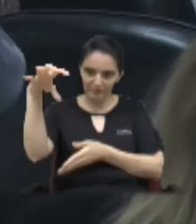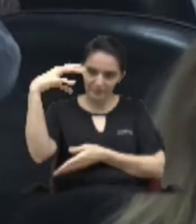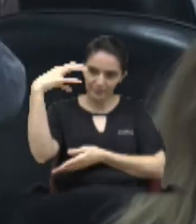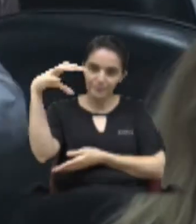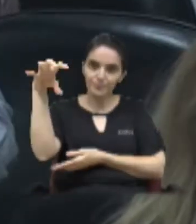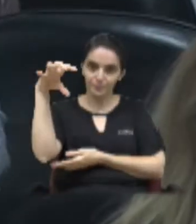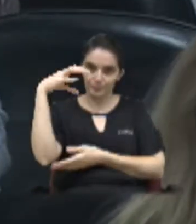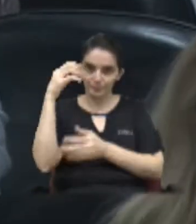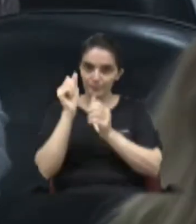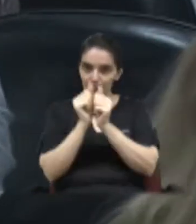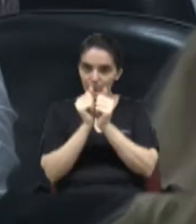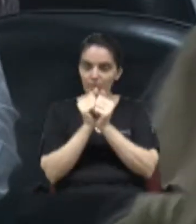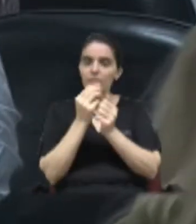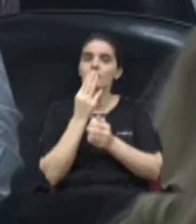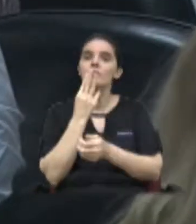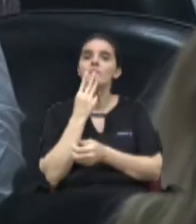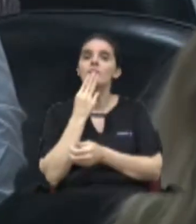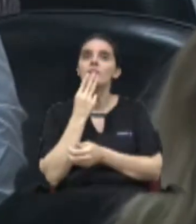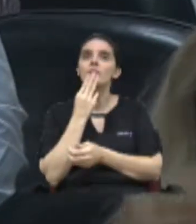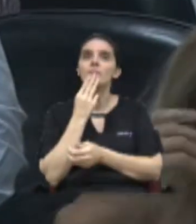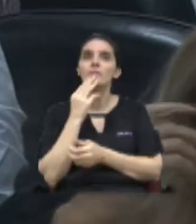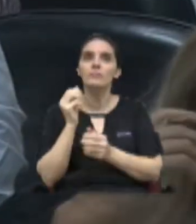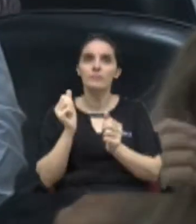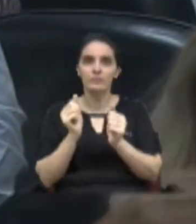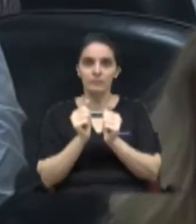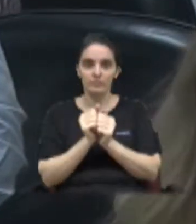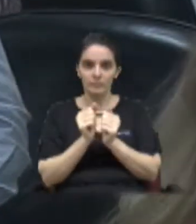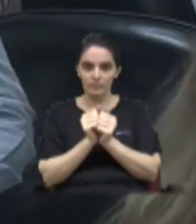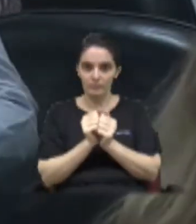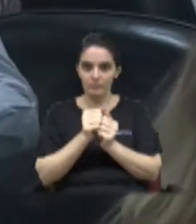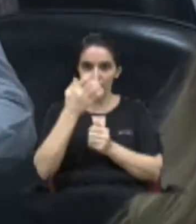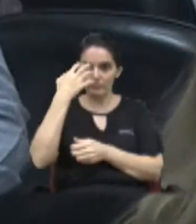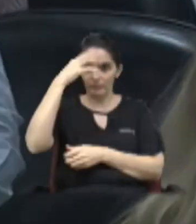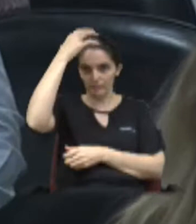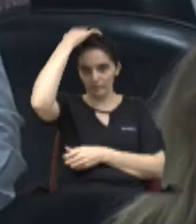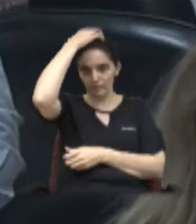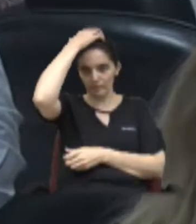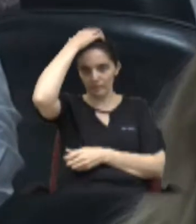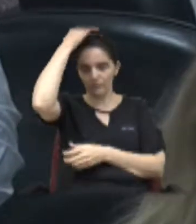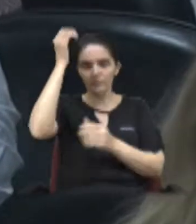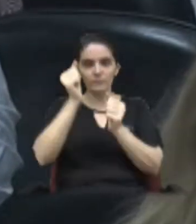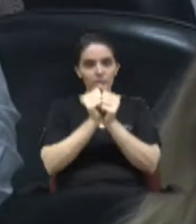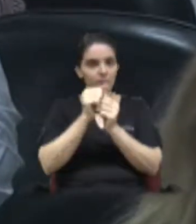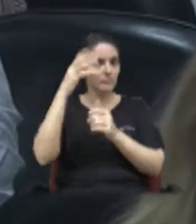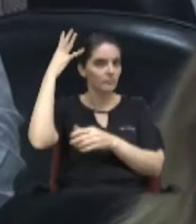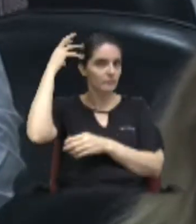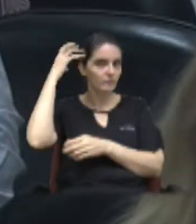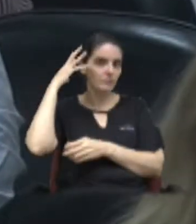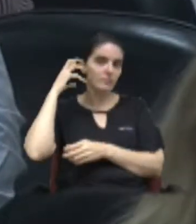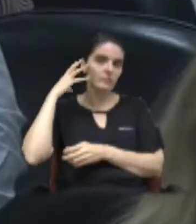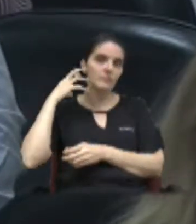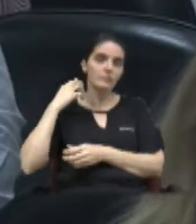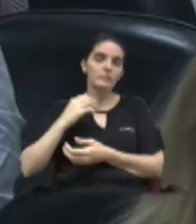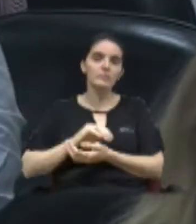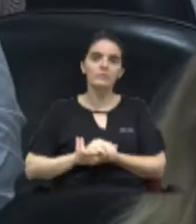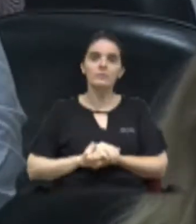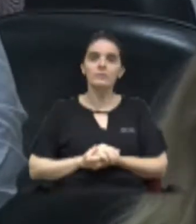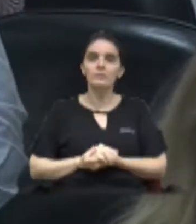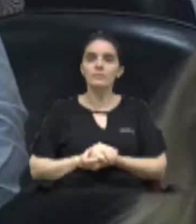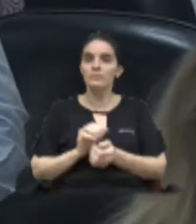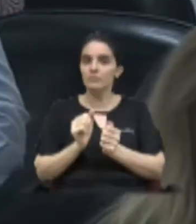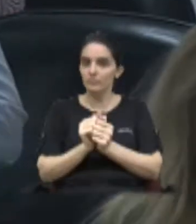radar junto com o Vaguinho, junto com o Darcy, a vereadora Lubogo e o vereador Helder.